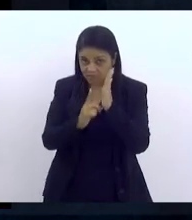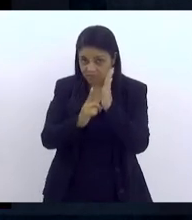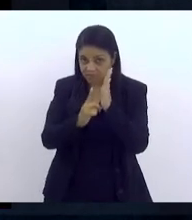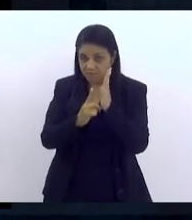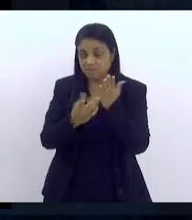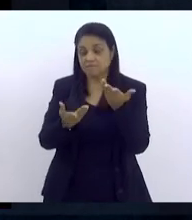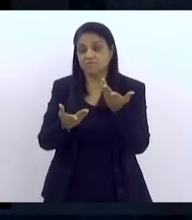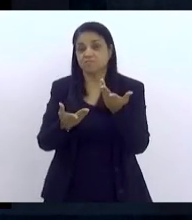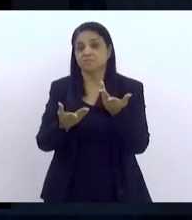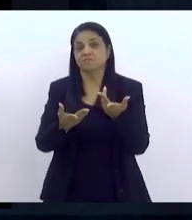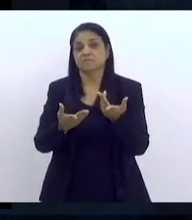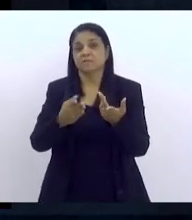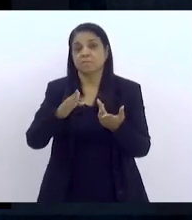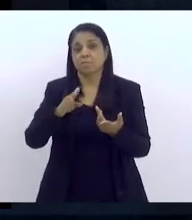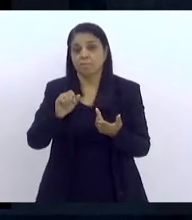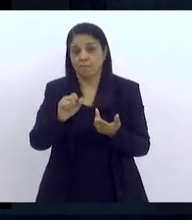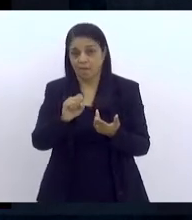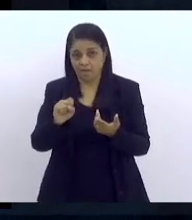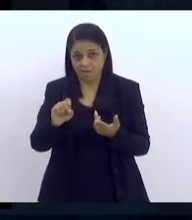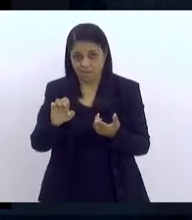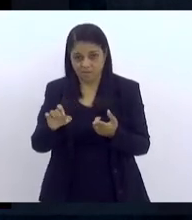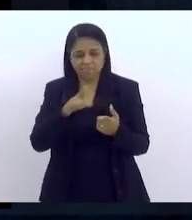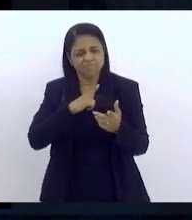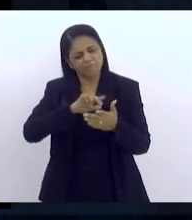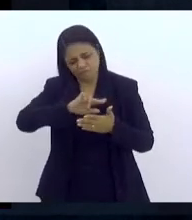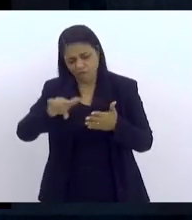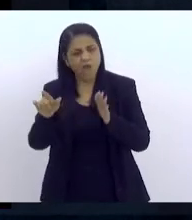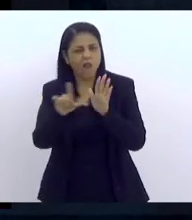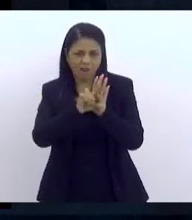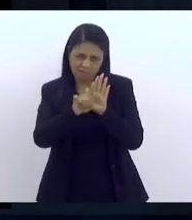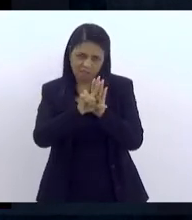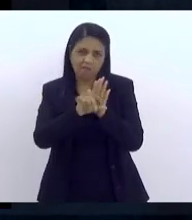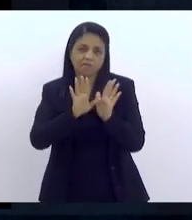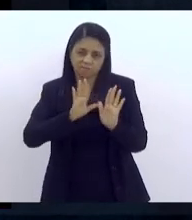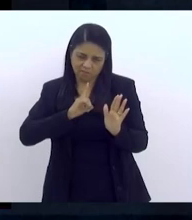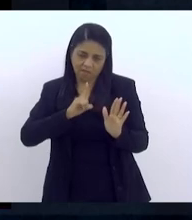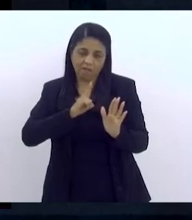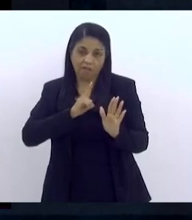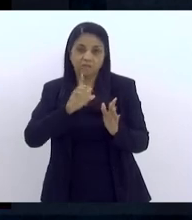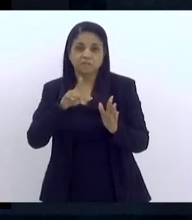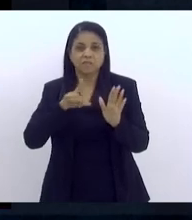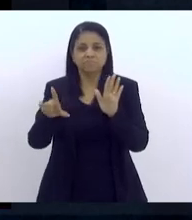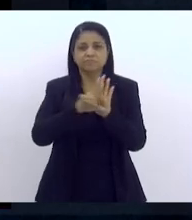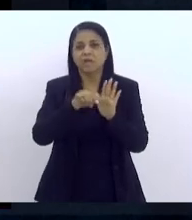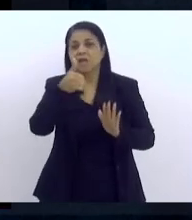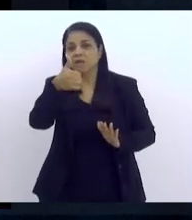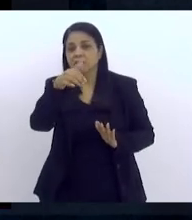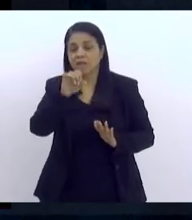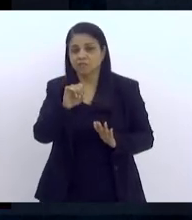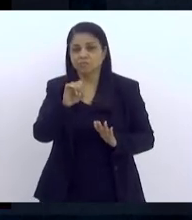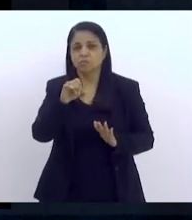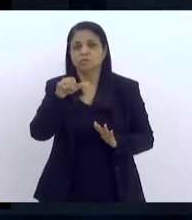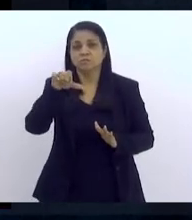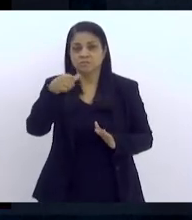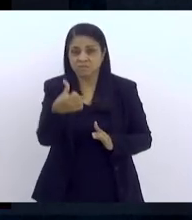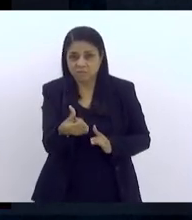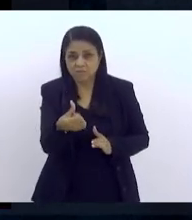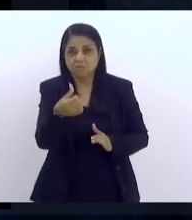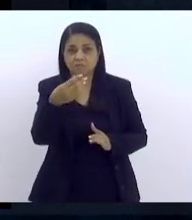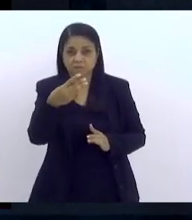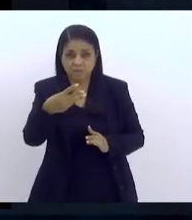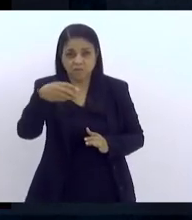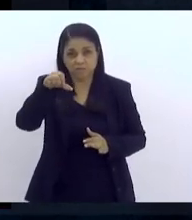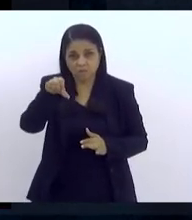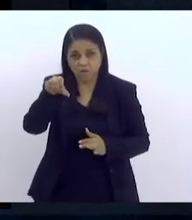tem a lei, quer dizer, tem várias leis, mas uma outra, que é a lei das 1639 e 11